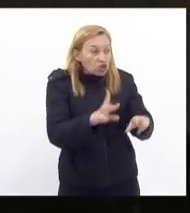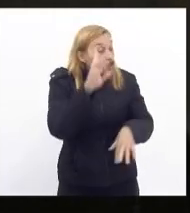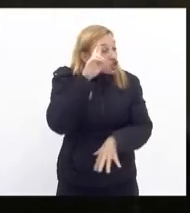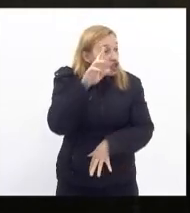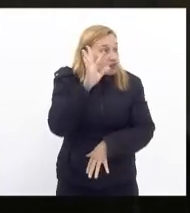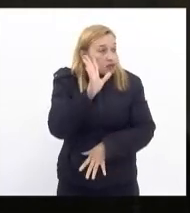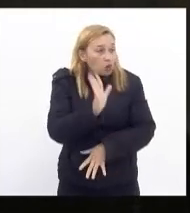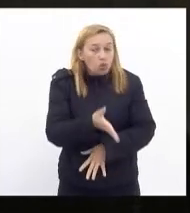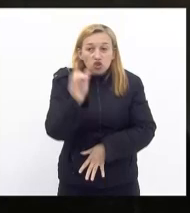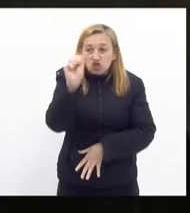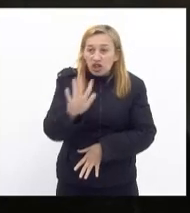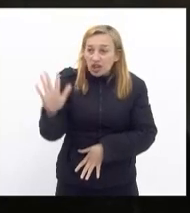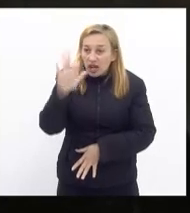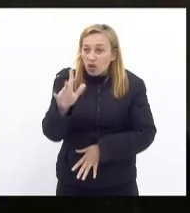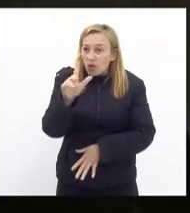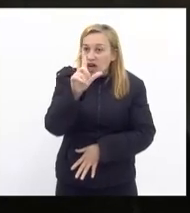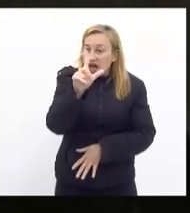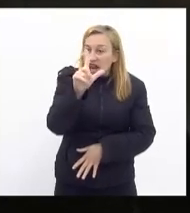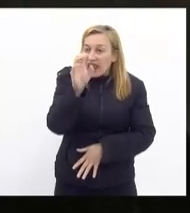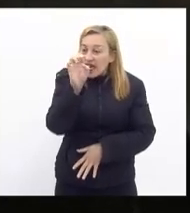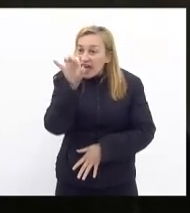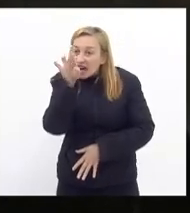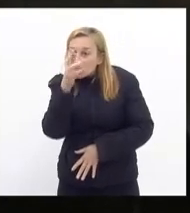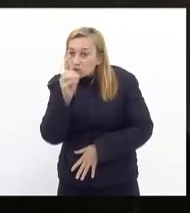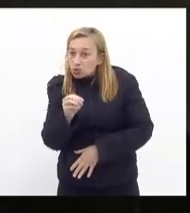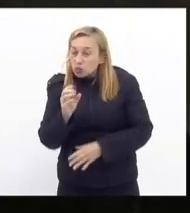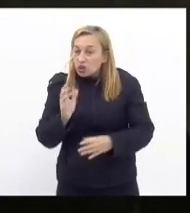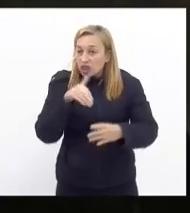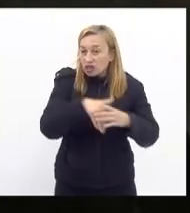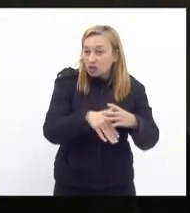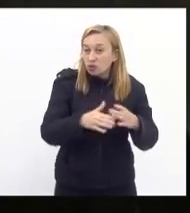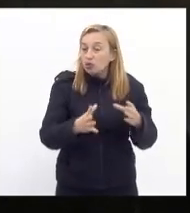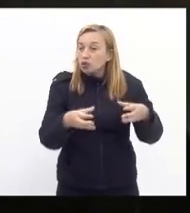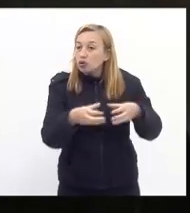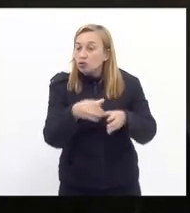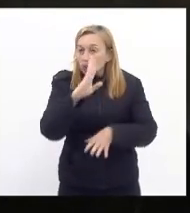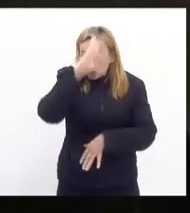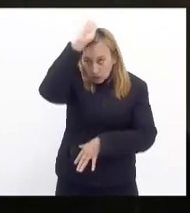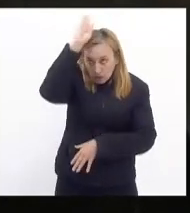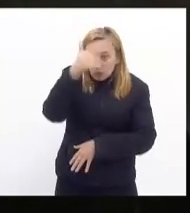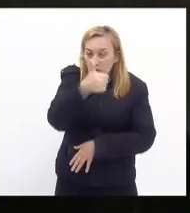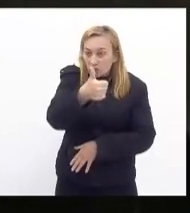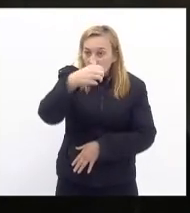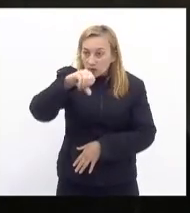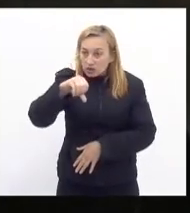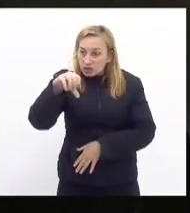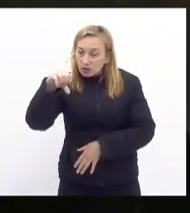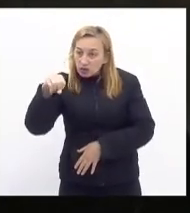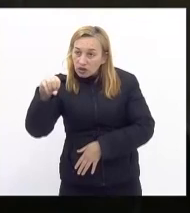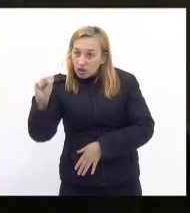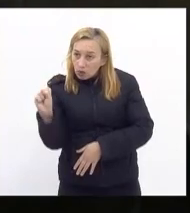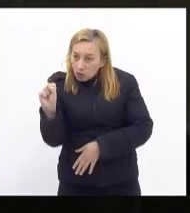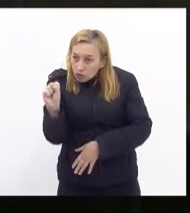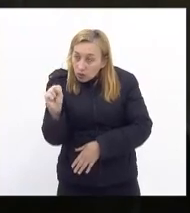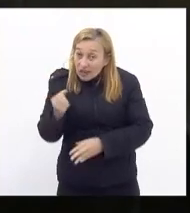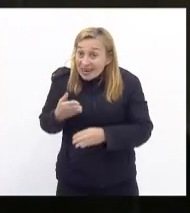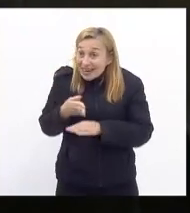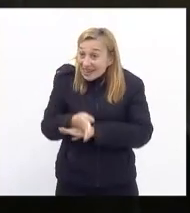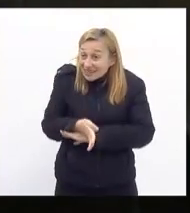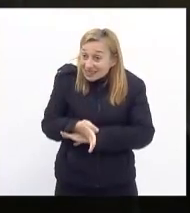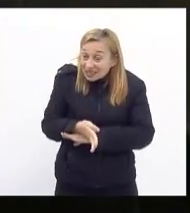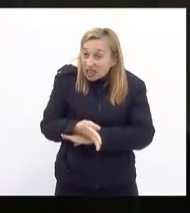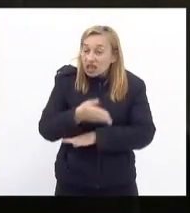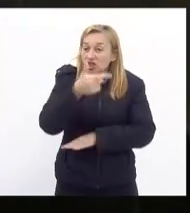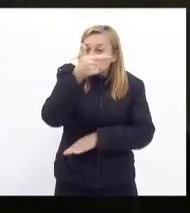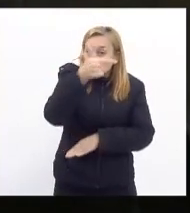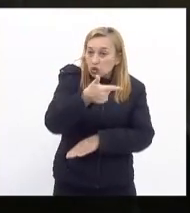geral Leandro que entrou no corpo de bombeiro em 1998 1998 ele entra em